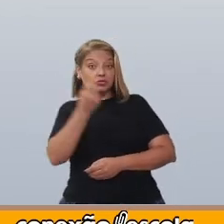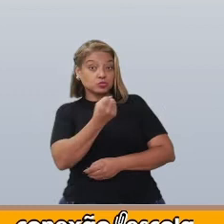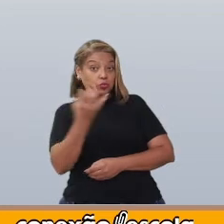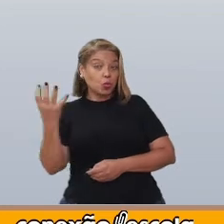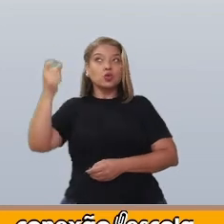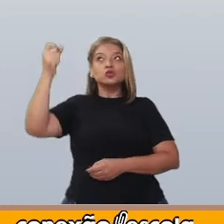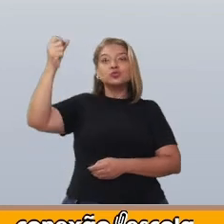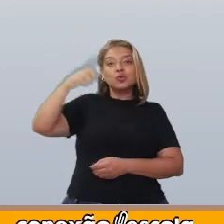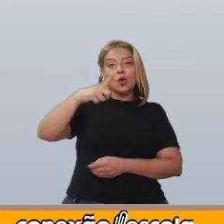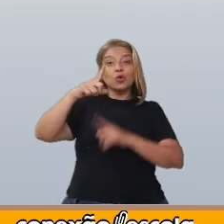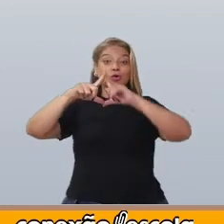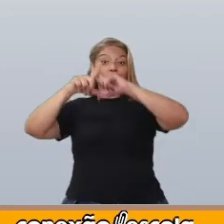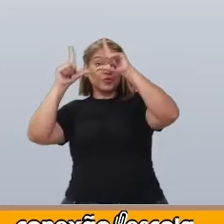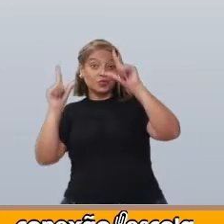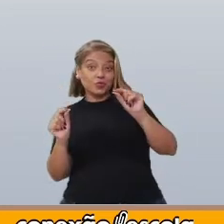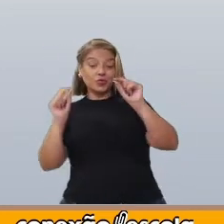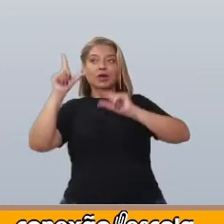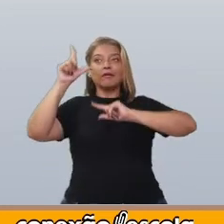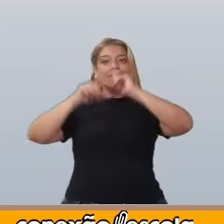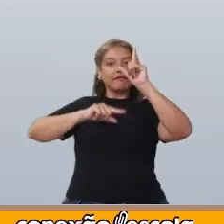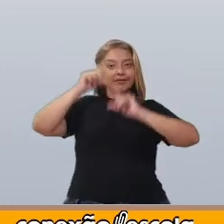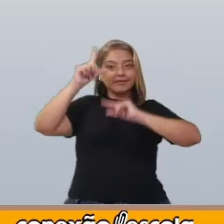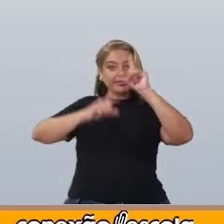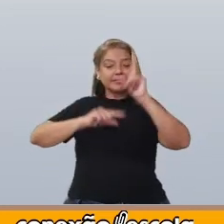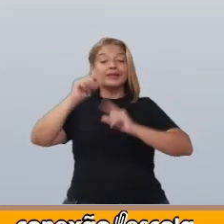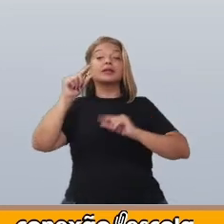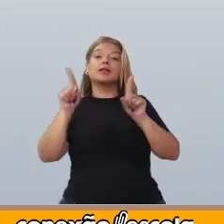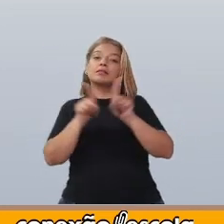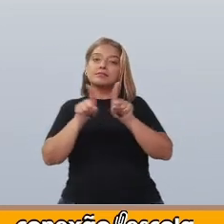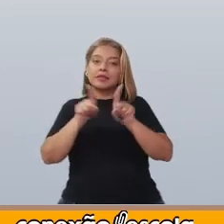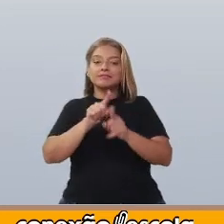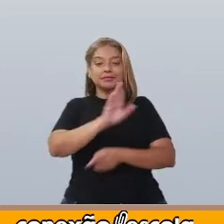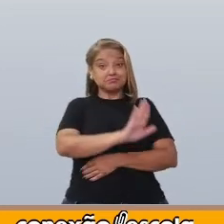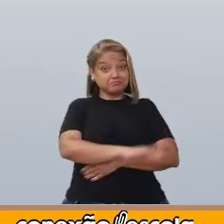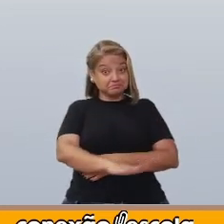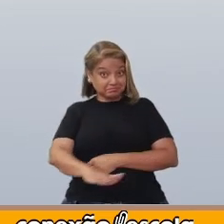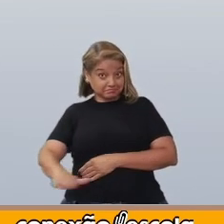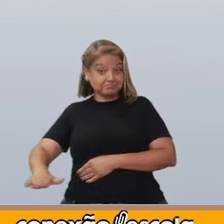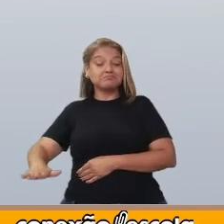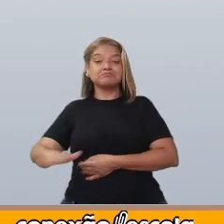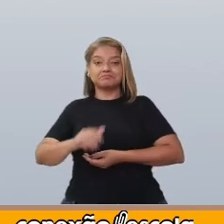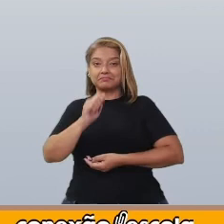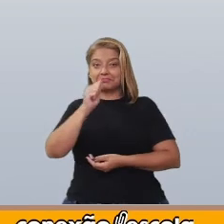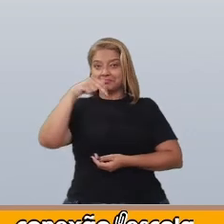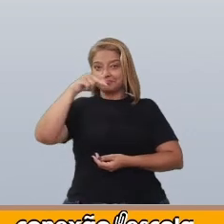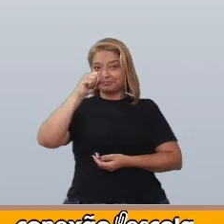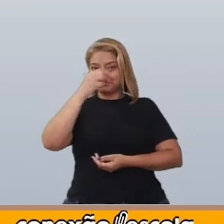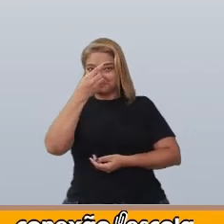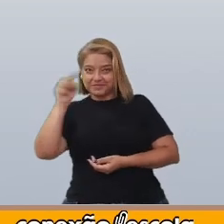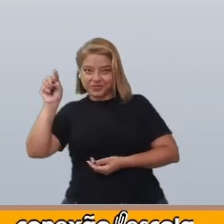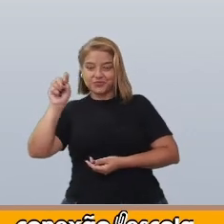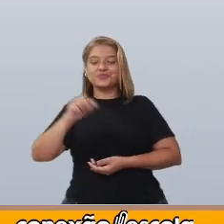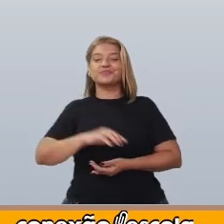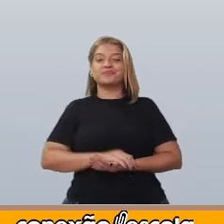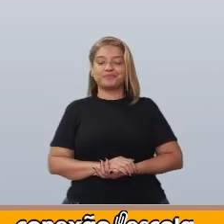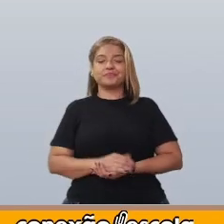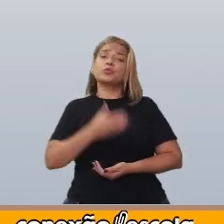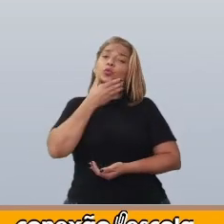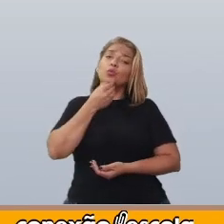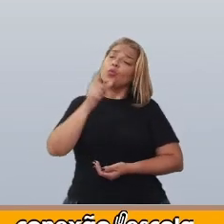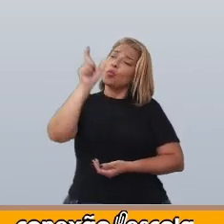sol, lua, estrelas e anãozinho. O homem.